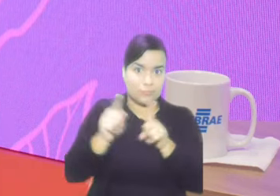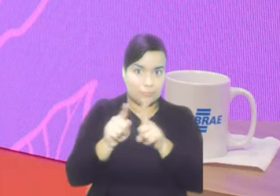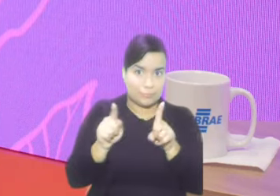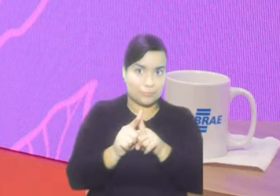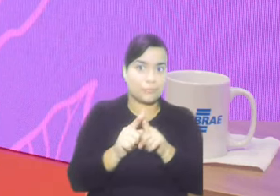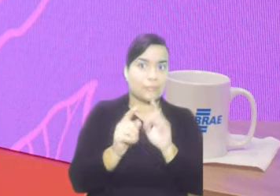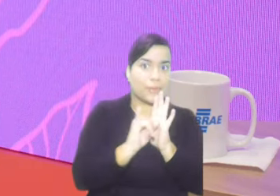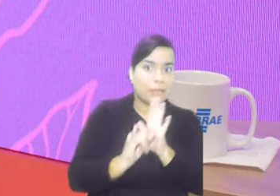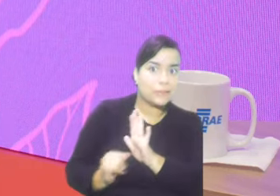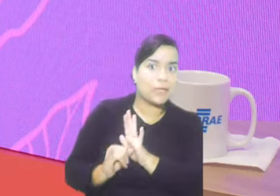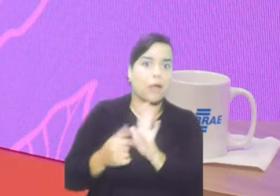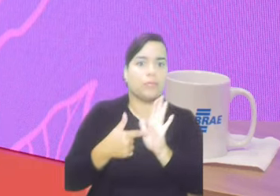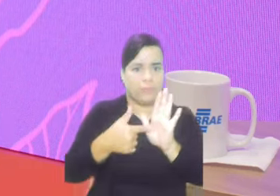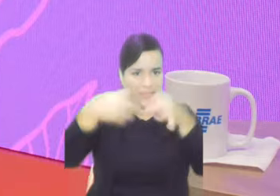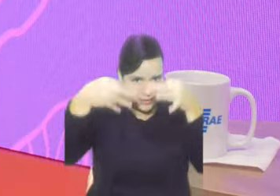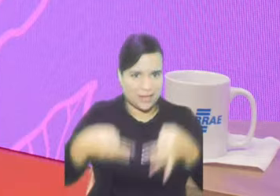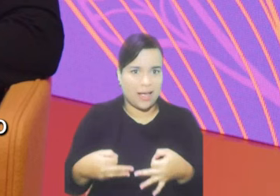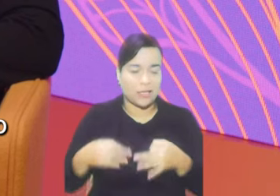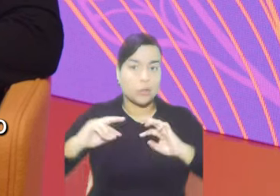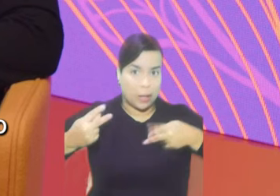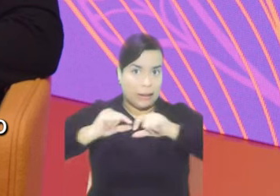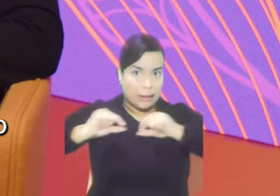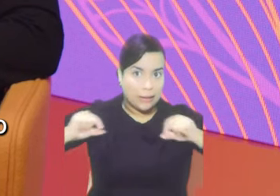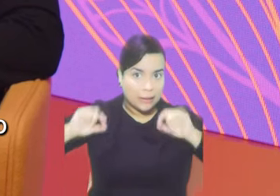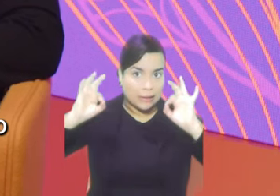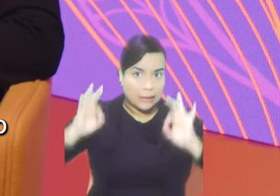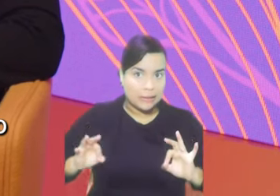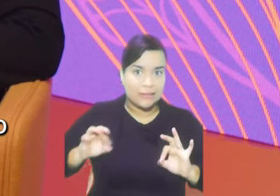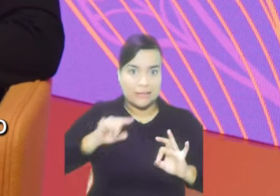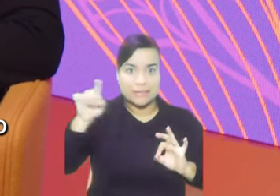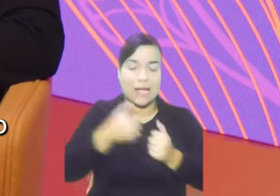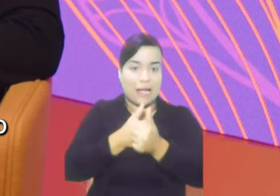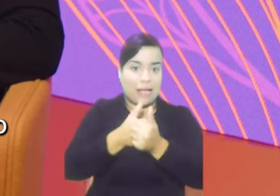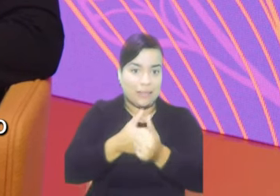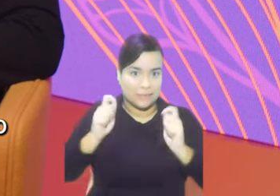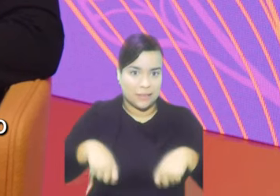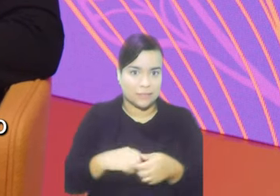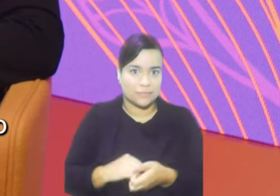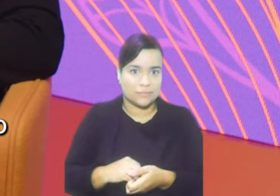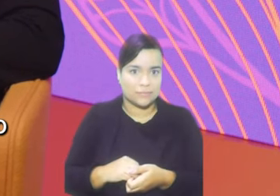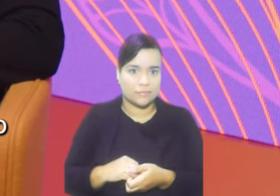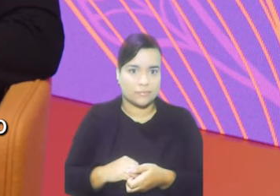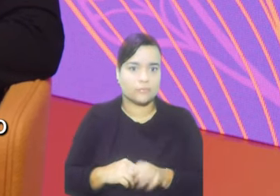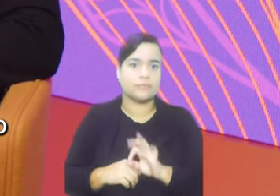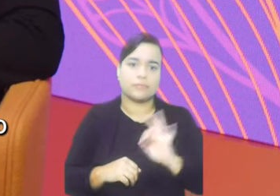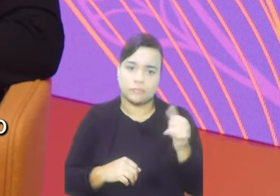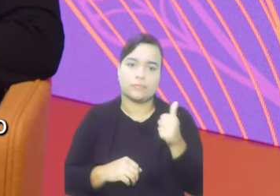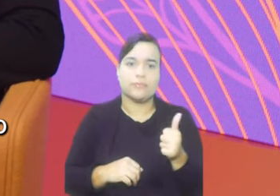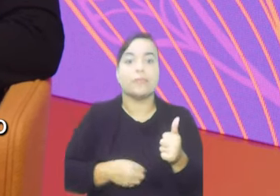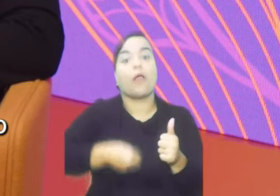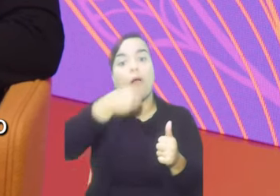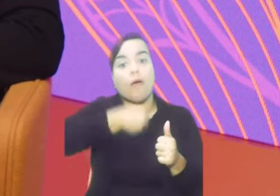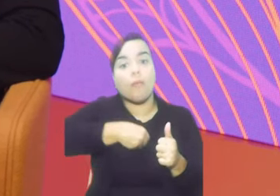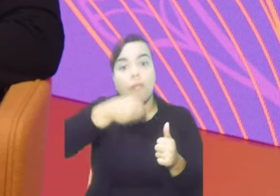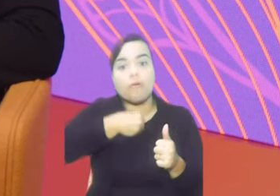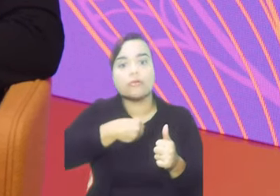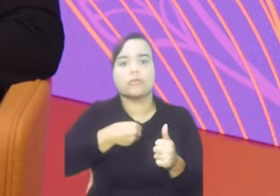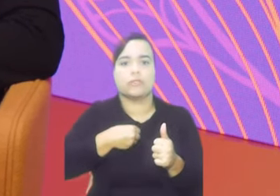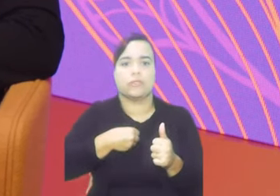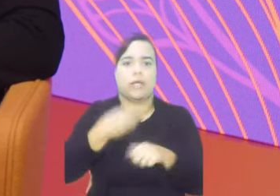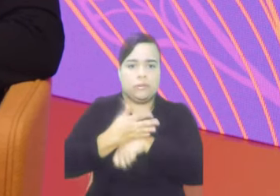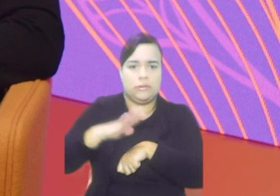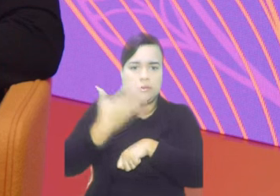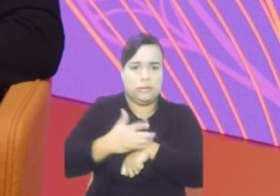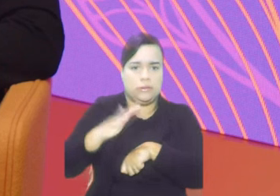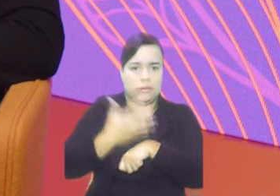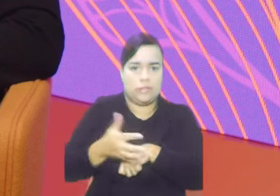programa? Tem uma página que ela pode acessar? Bom, essas oportunidades de capacitação profissional, de empregabilidade. Então, nós